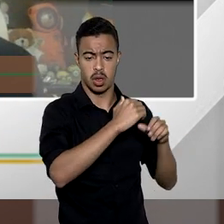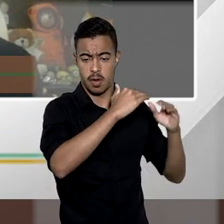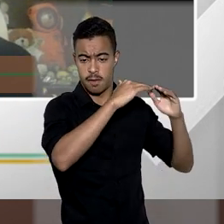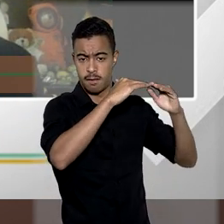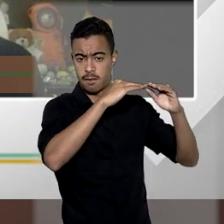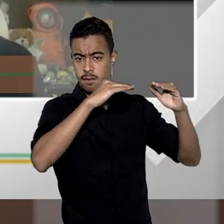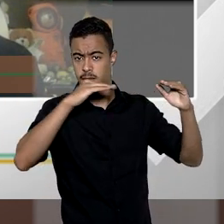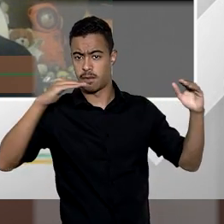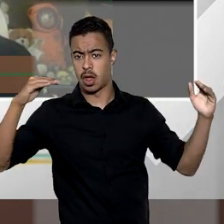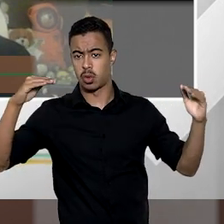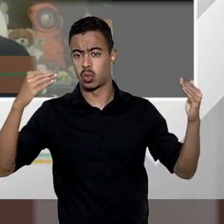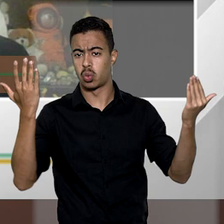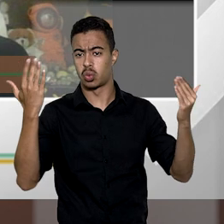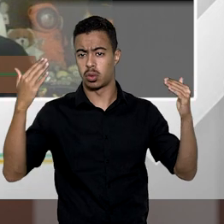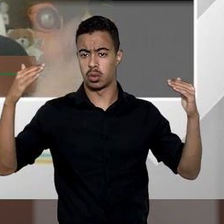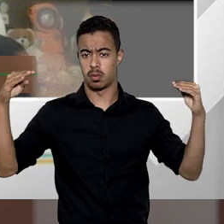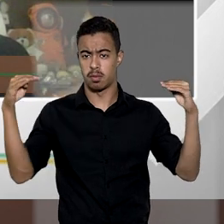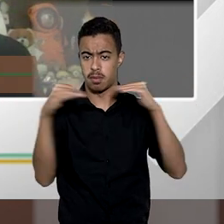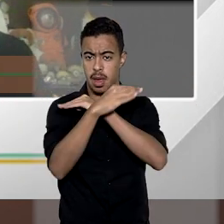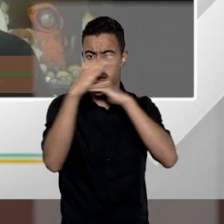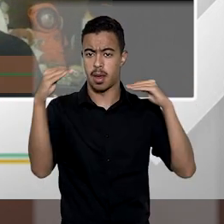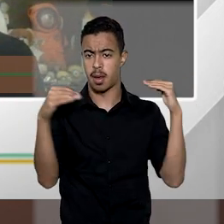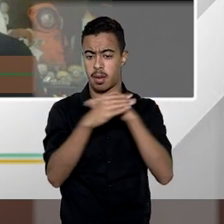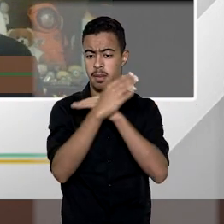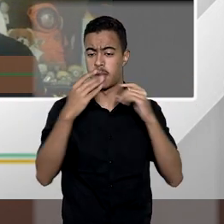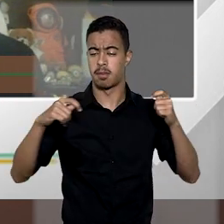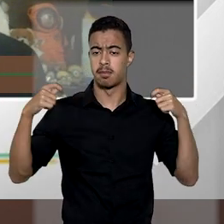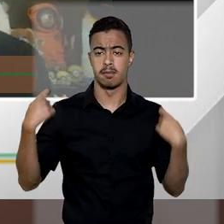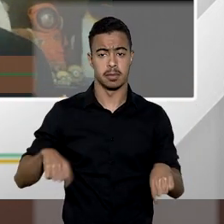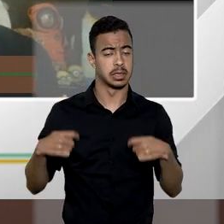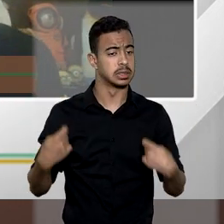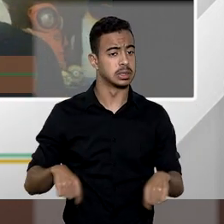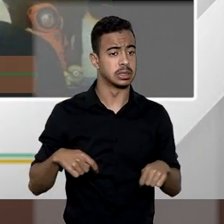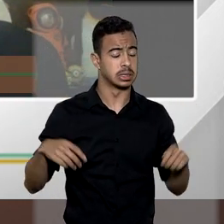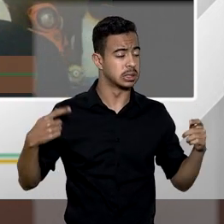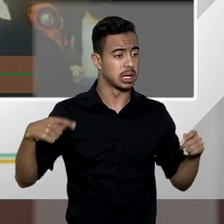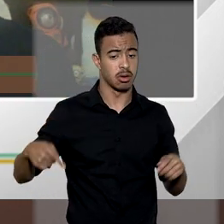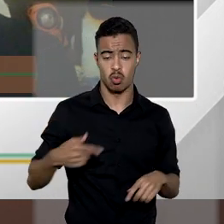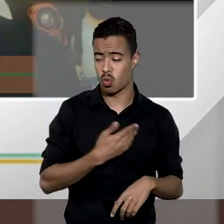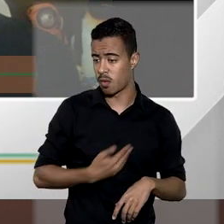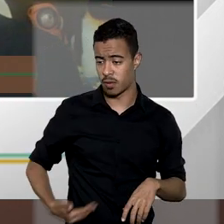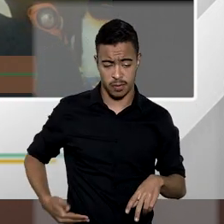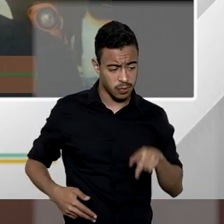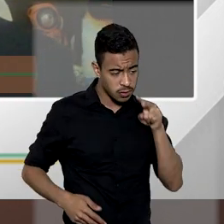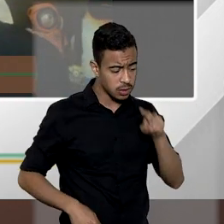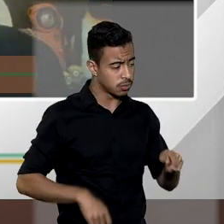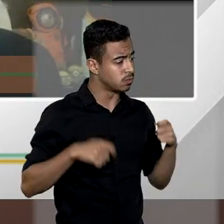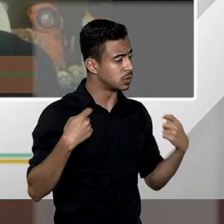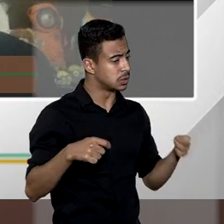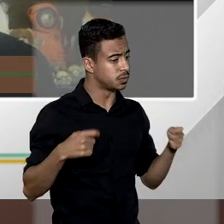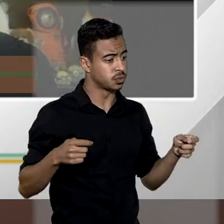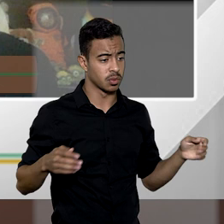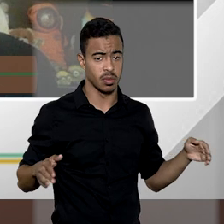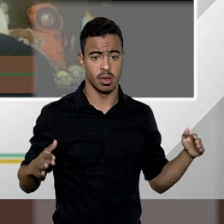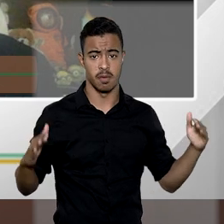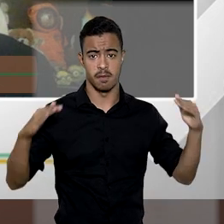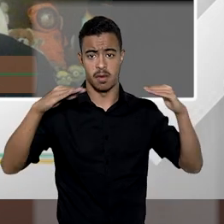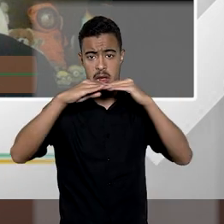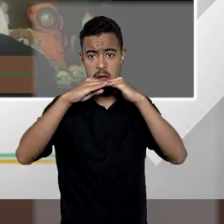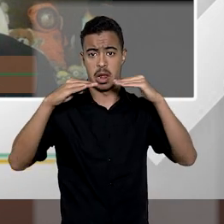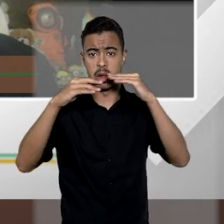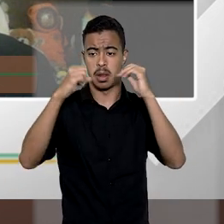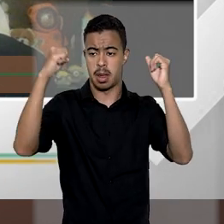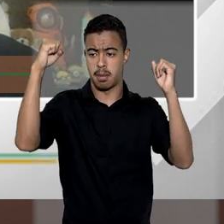o trânsito local superdimensionado necessita dele necessita muito dele muito bem a